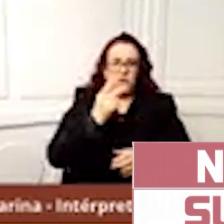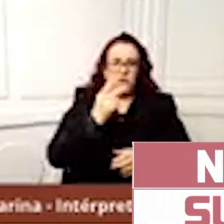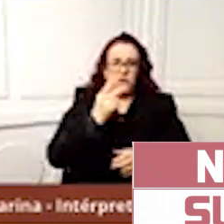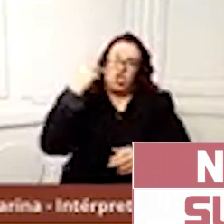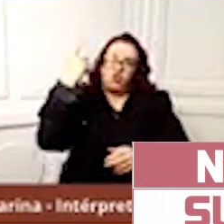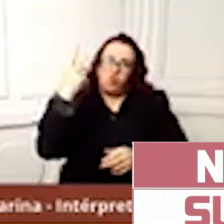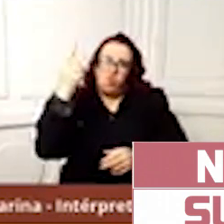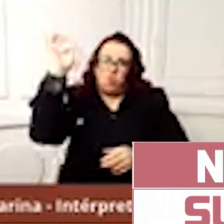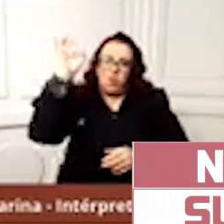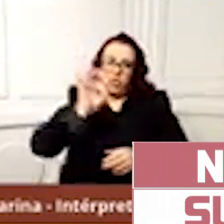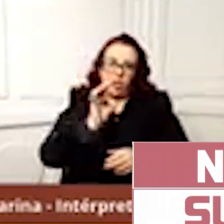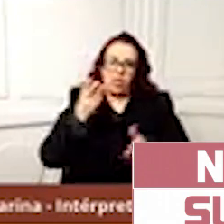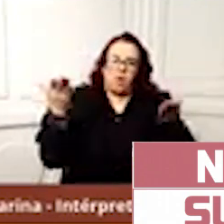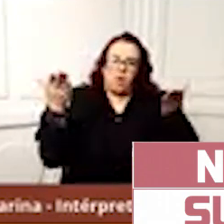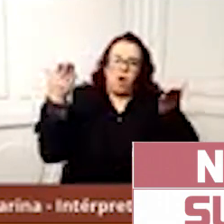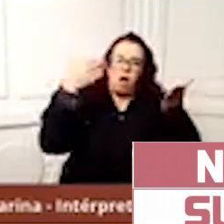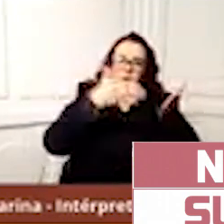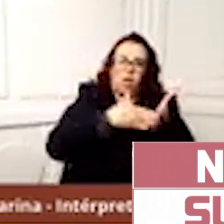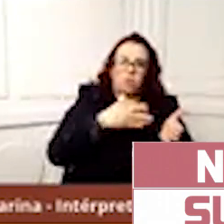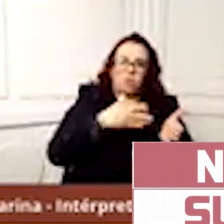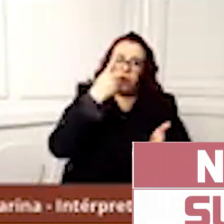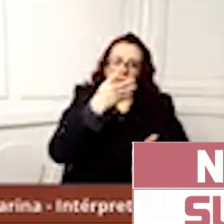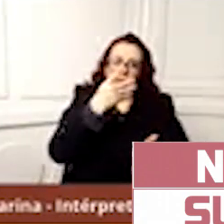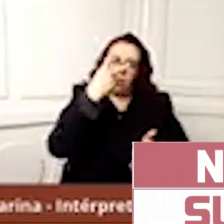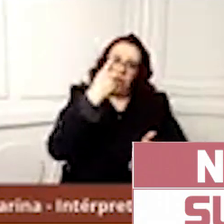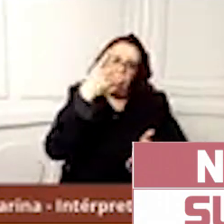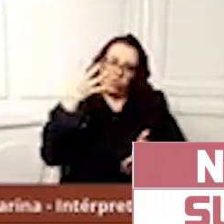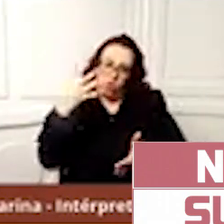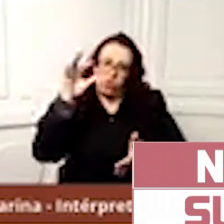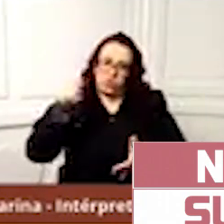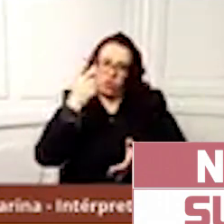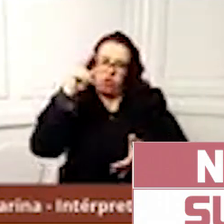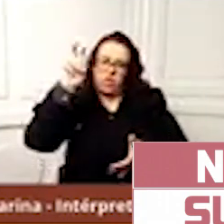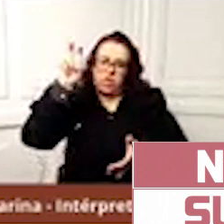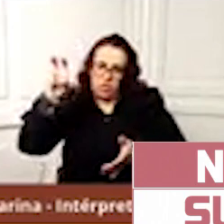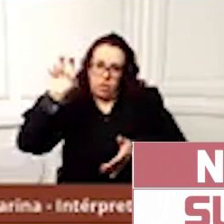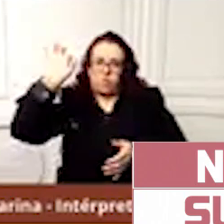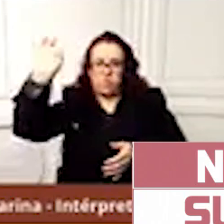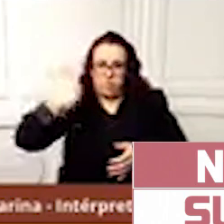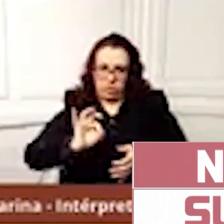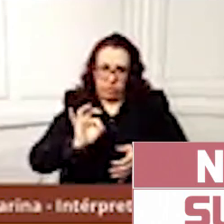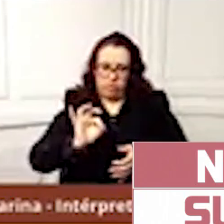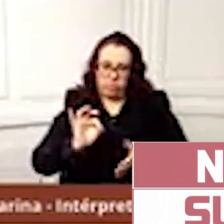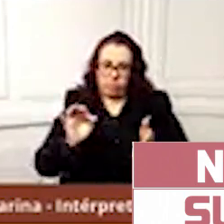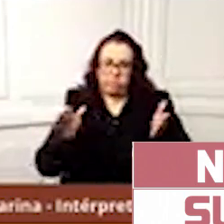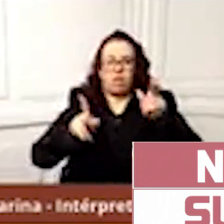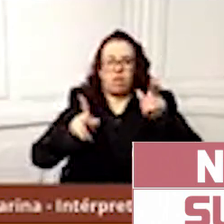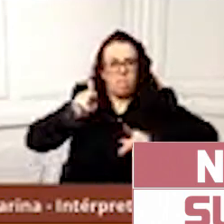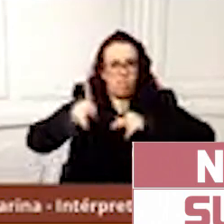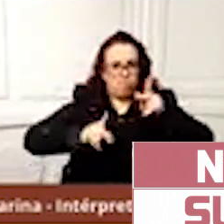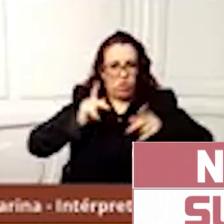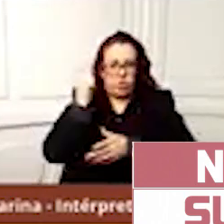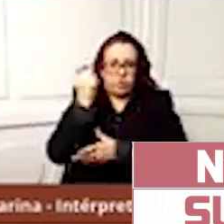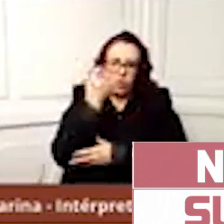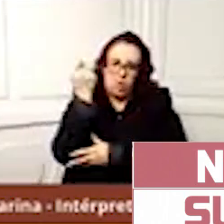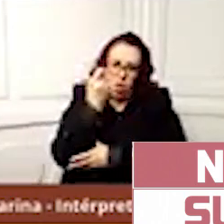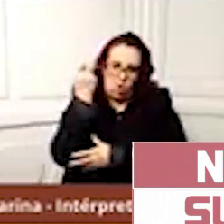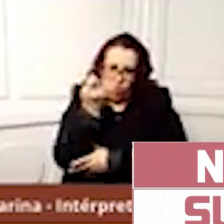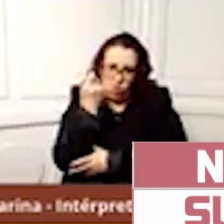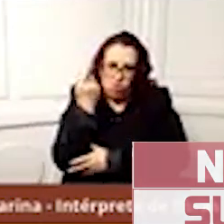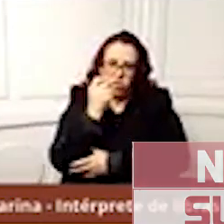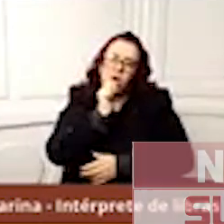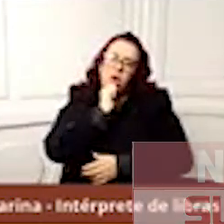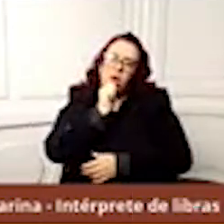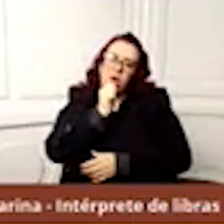16,5% e agora para 14,5%. Então, a população gaúcha ainda